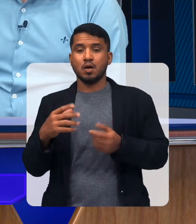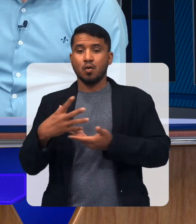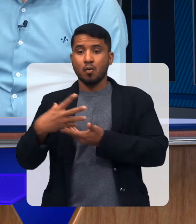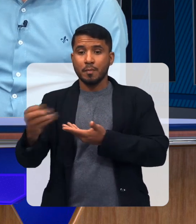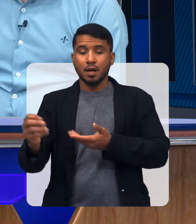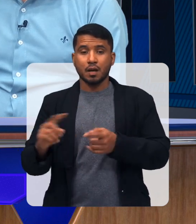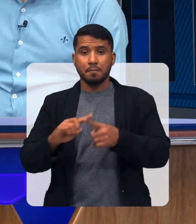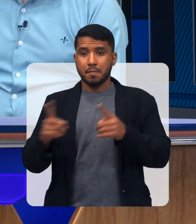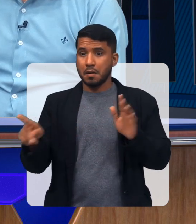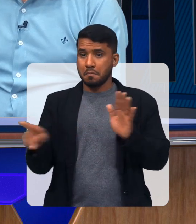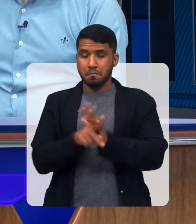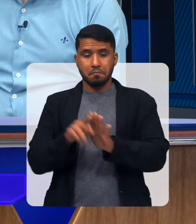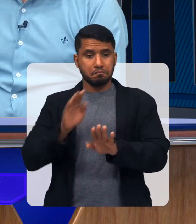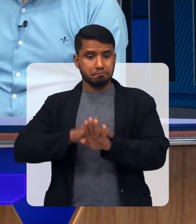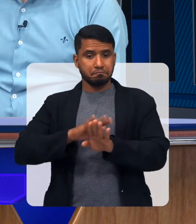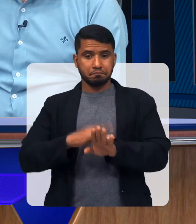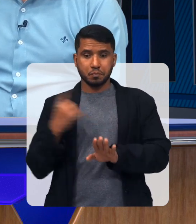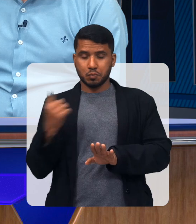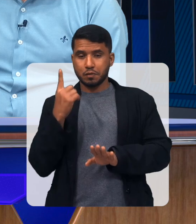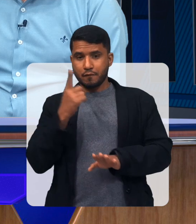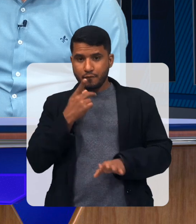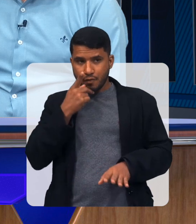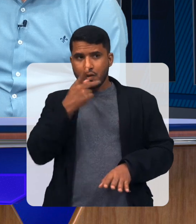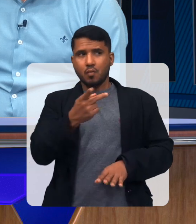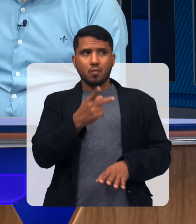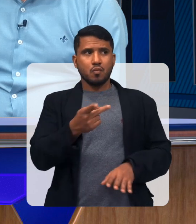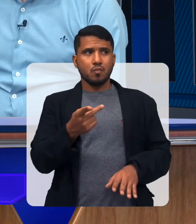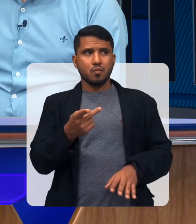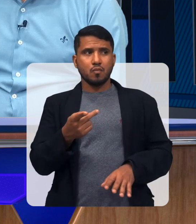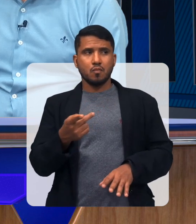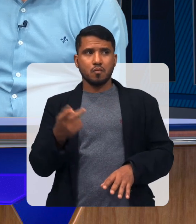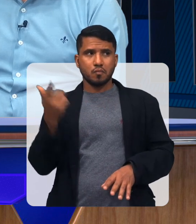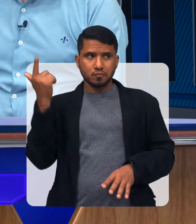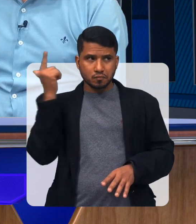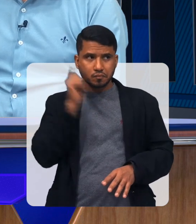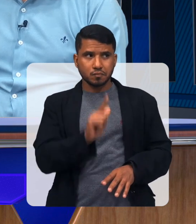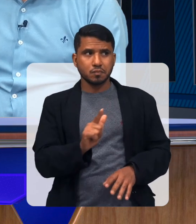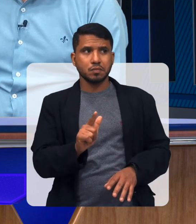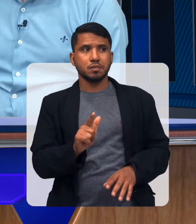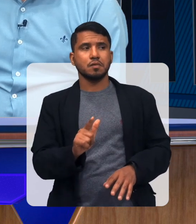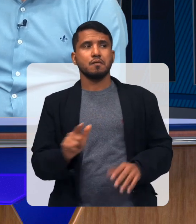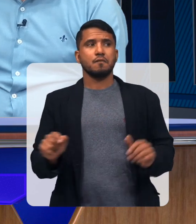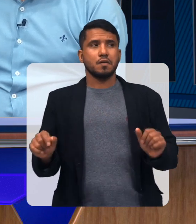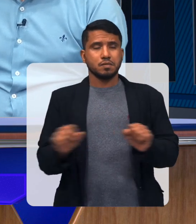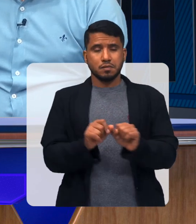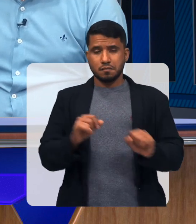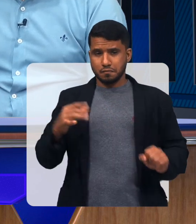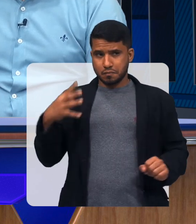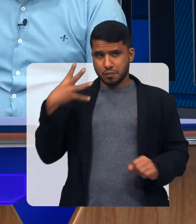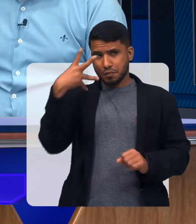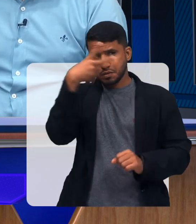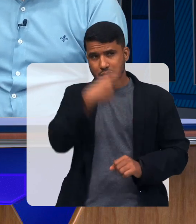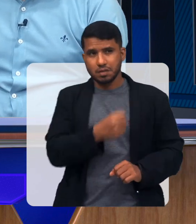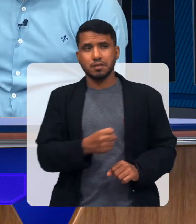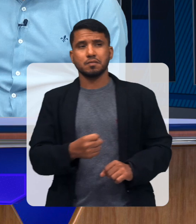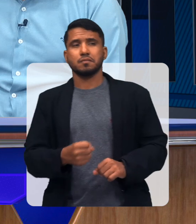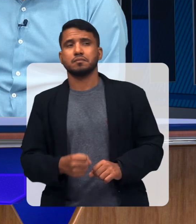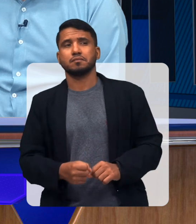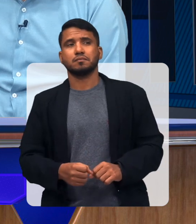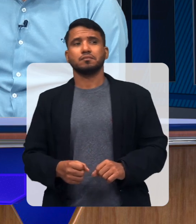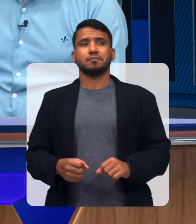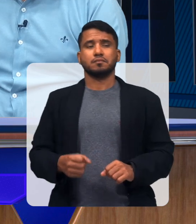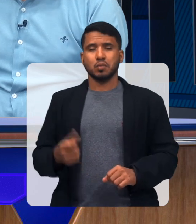E dessa vez Eles realmente Falaram Eles conseguiram Foi muito lindo Fazer